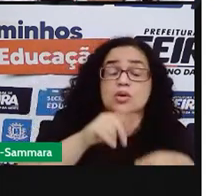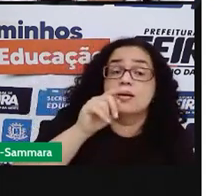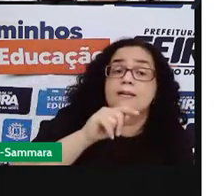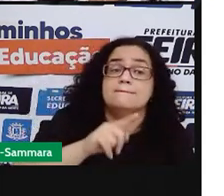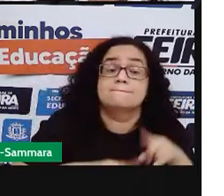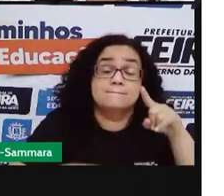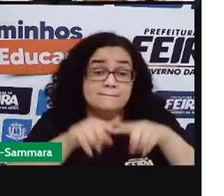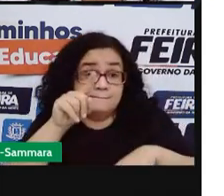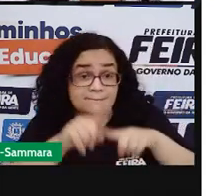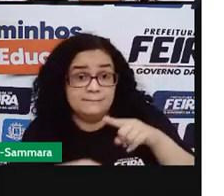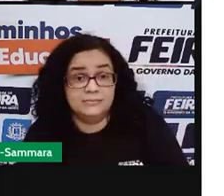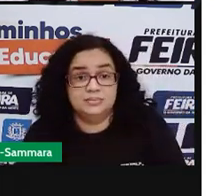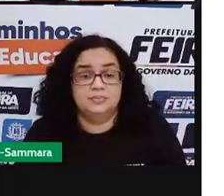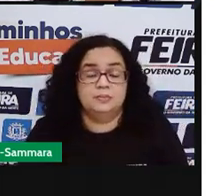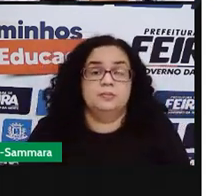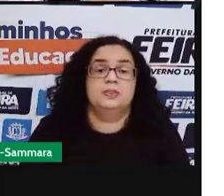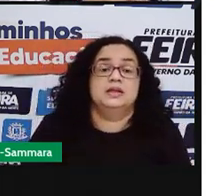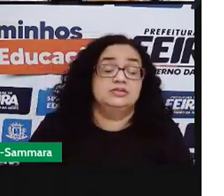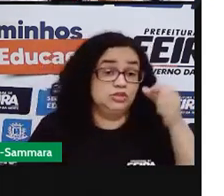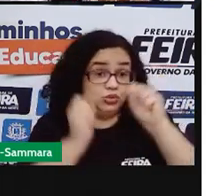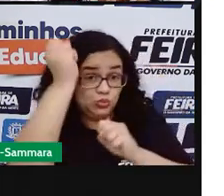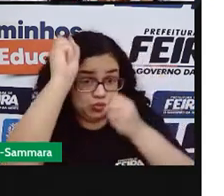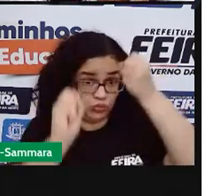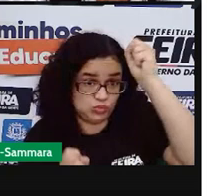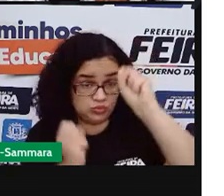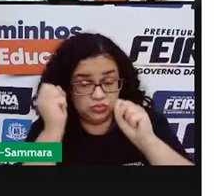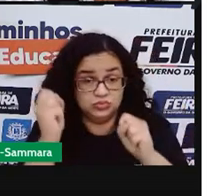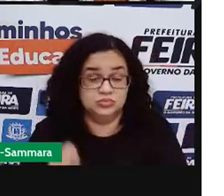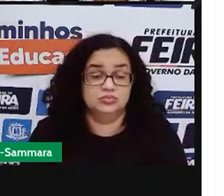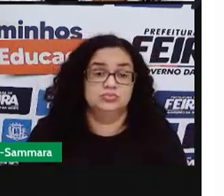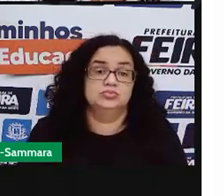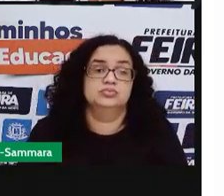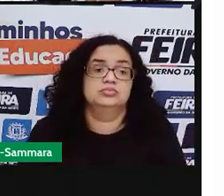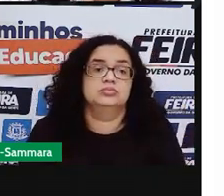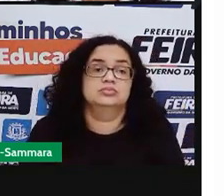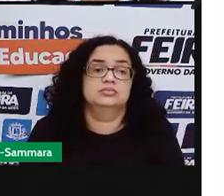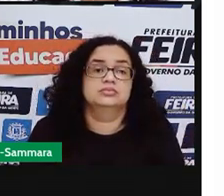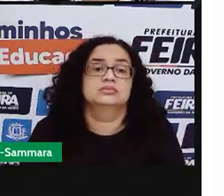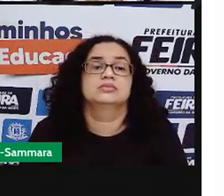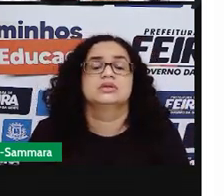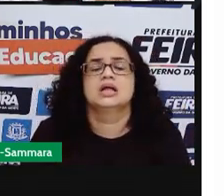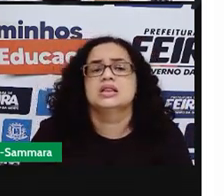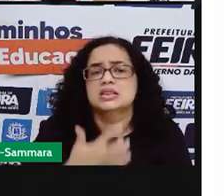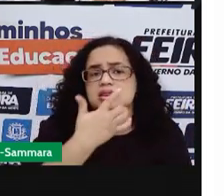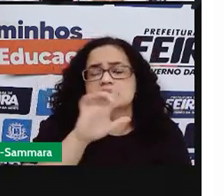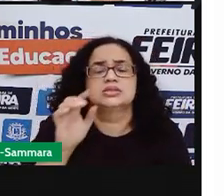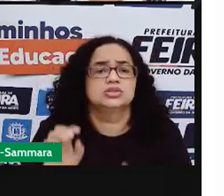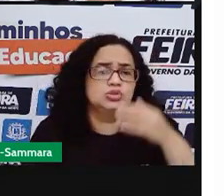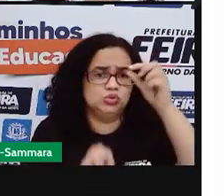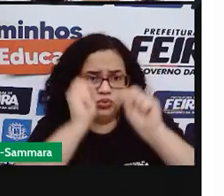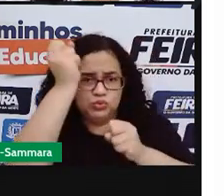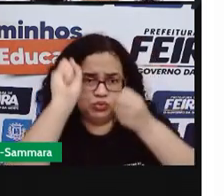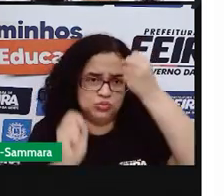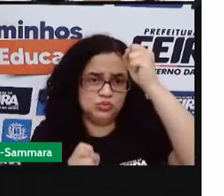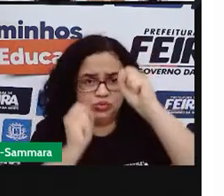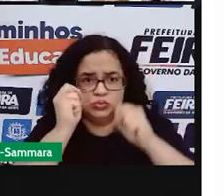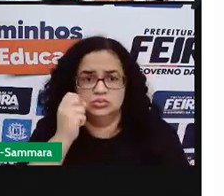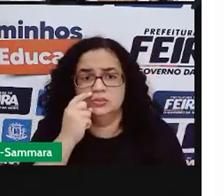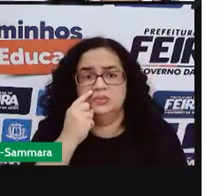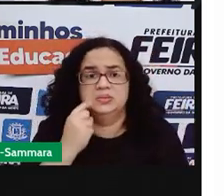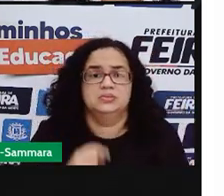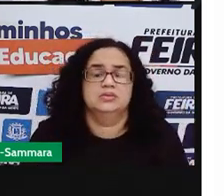os materiais. Aqueles que vêm da indústria são industrializados. E os que não são industrializados?